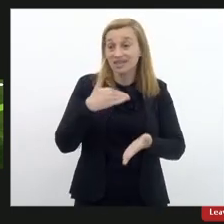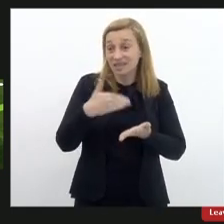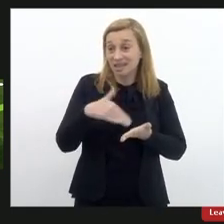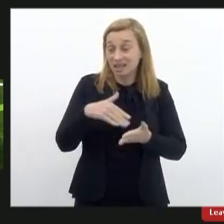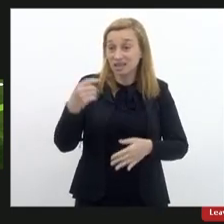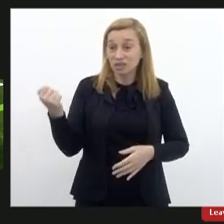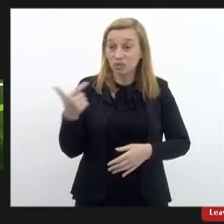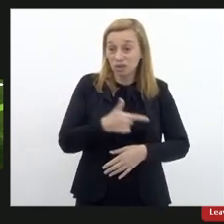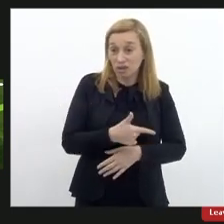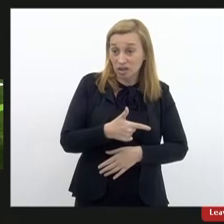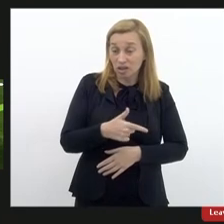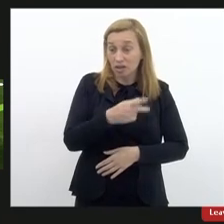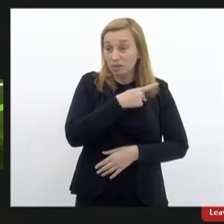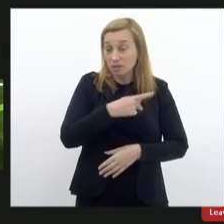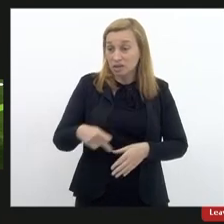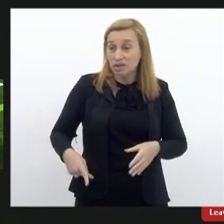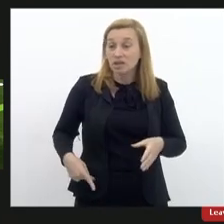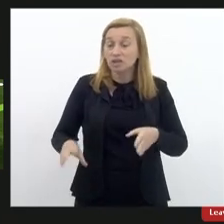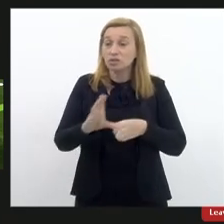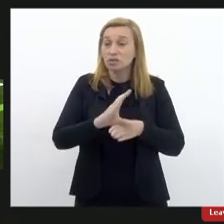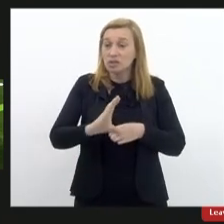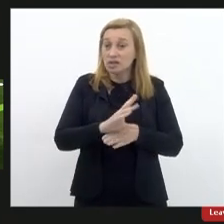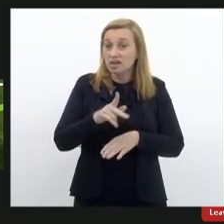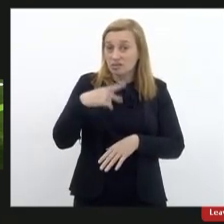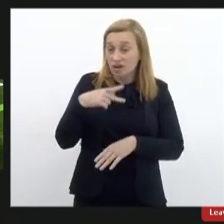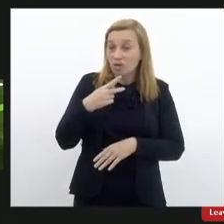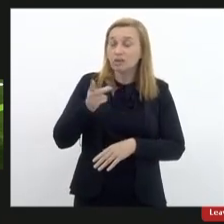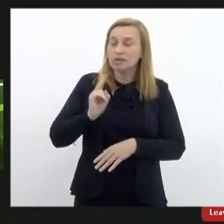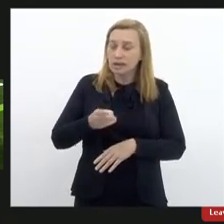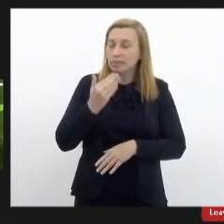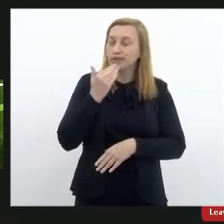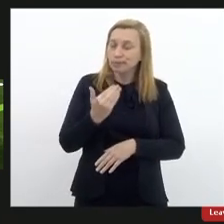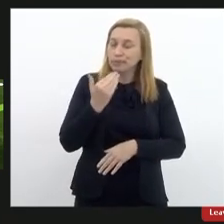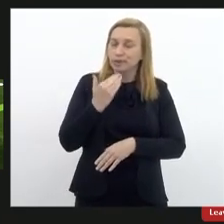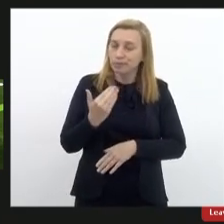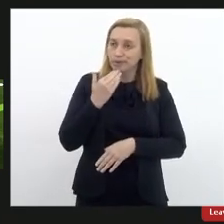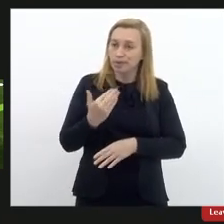do que o presidente do conselho falou, sempre pedindo,